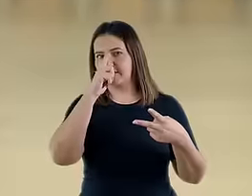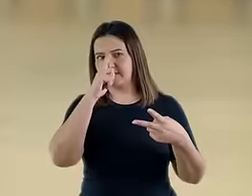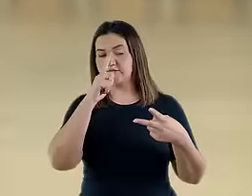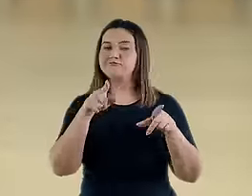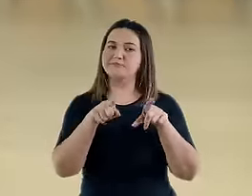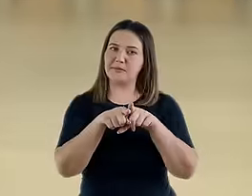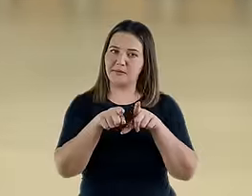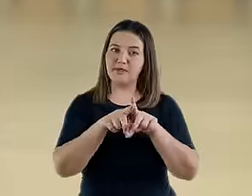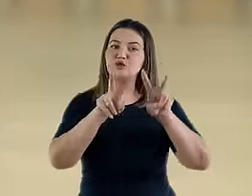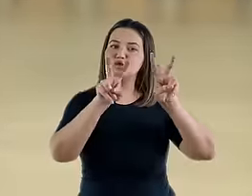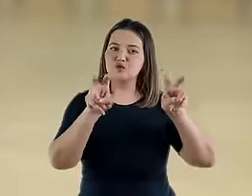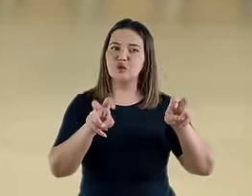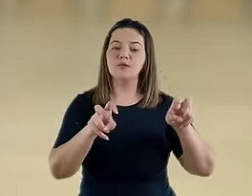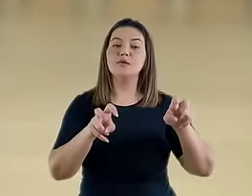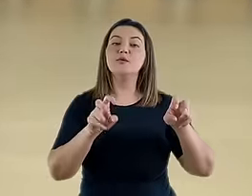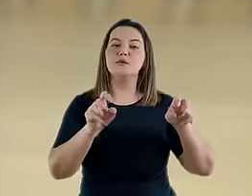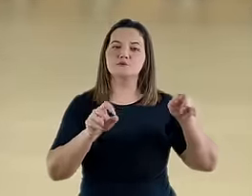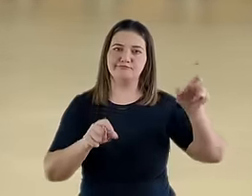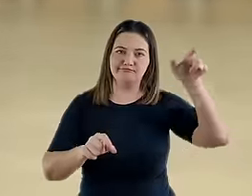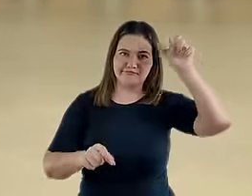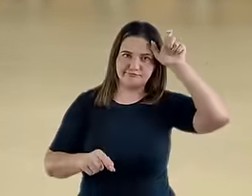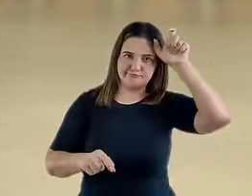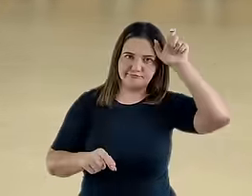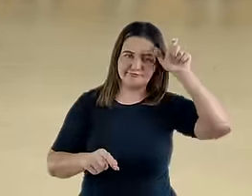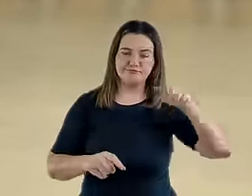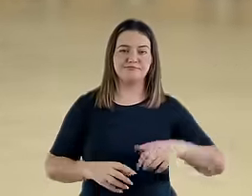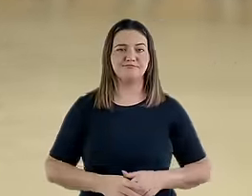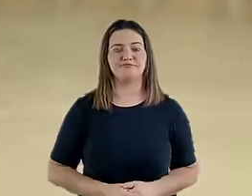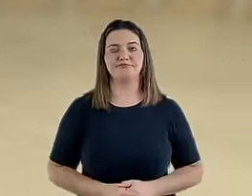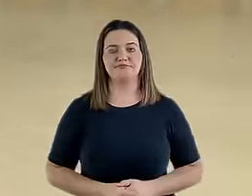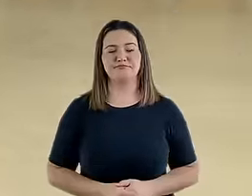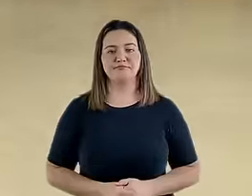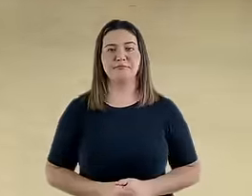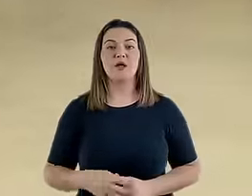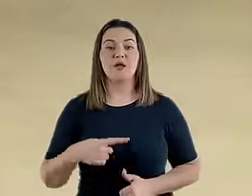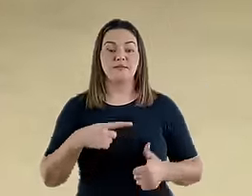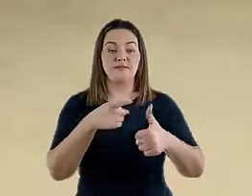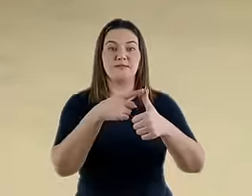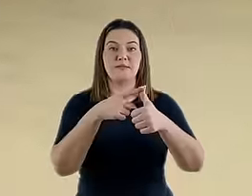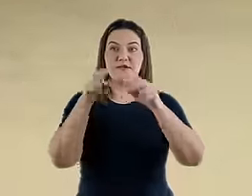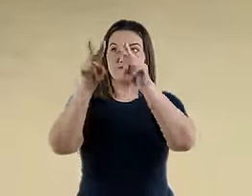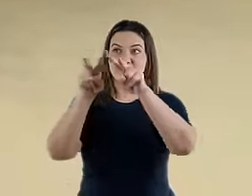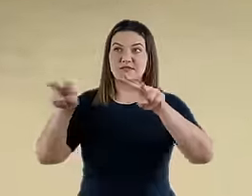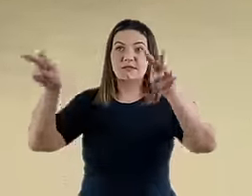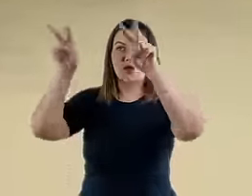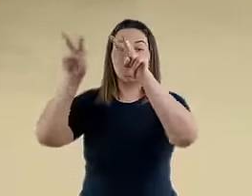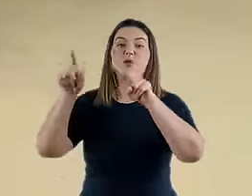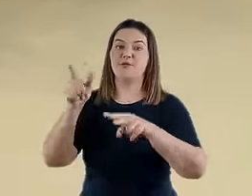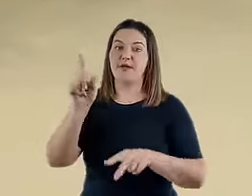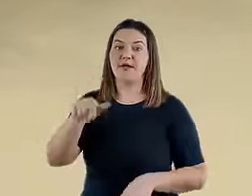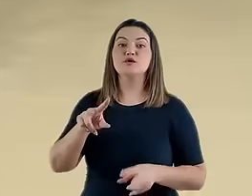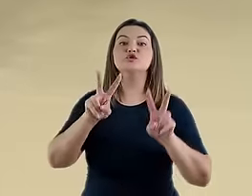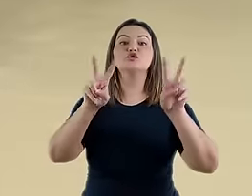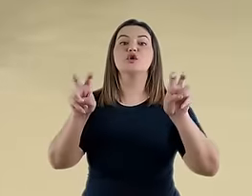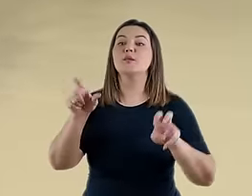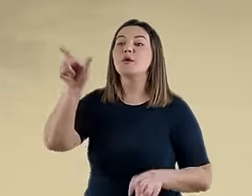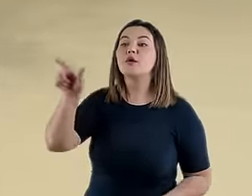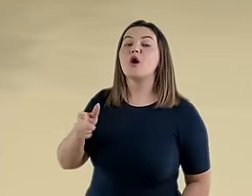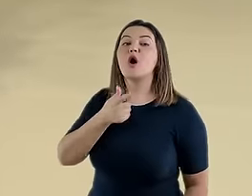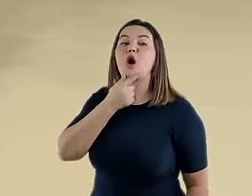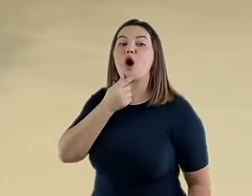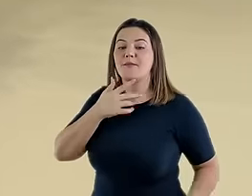Neste capítulo, duas visões são mencionadas. Primeiro, você tem a visão do homem vestido de linho.